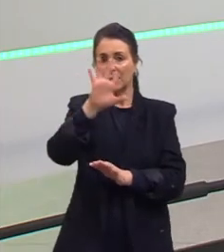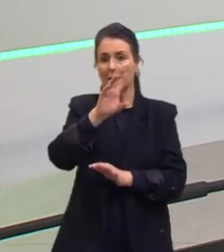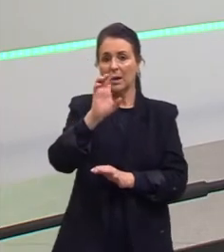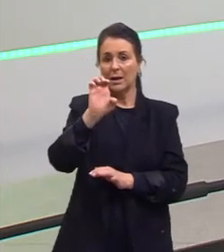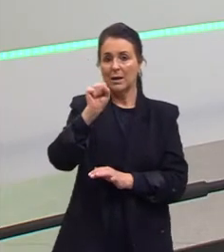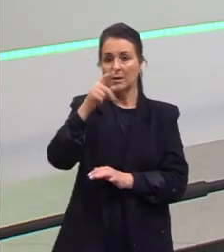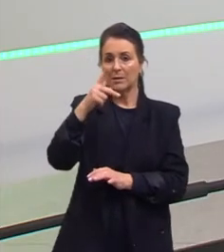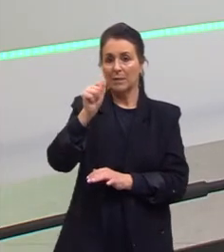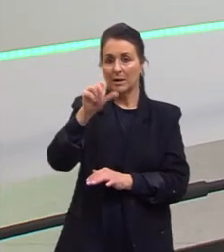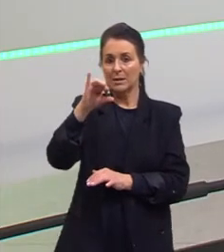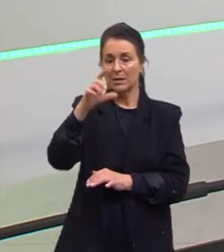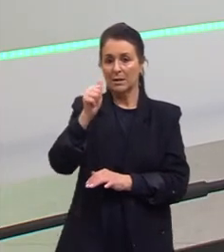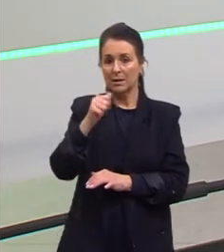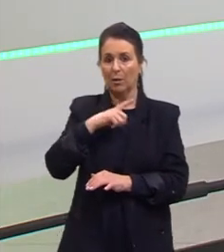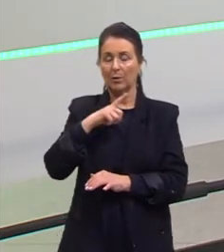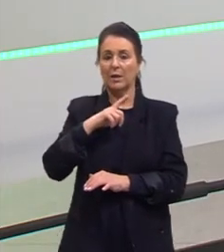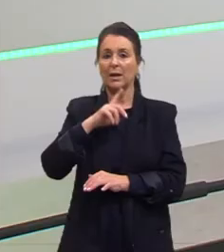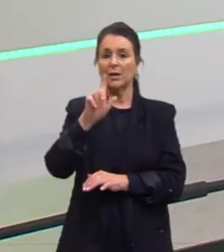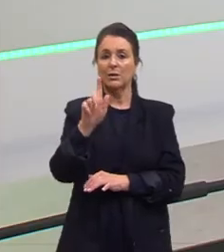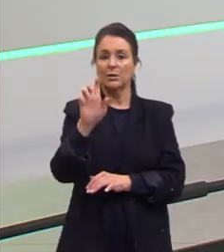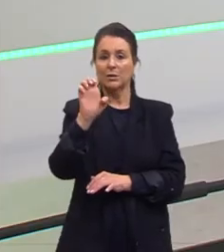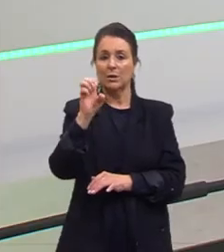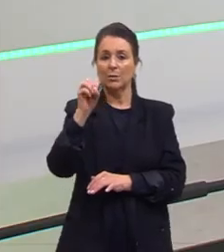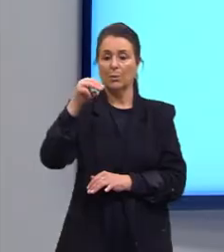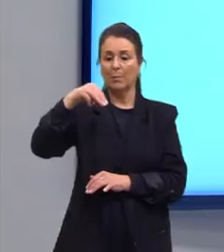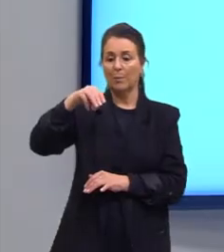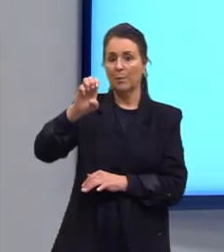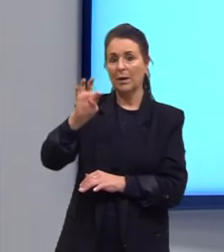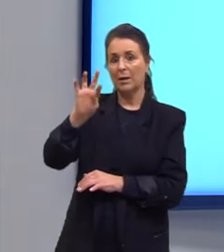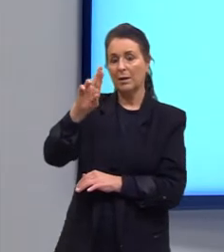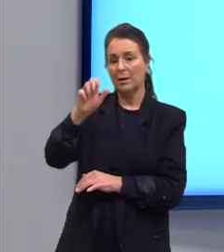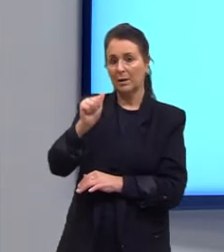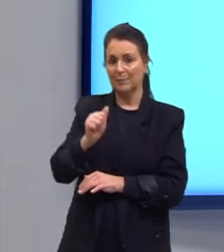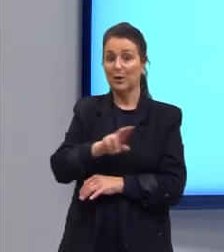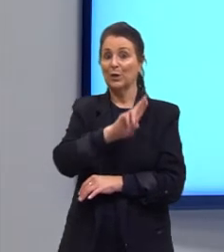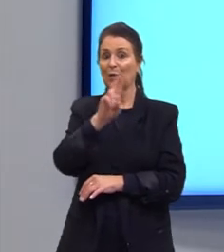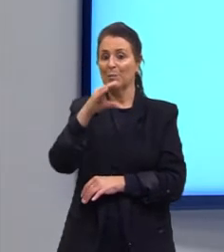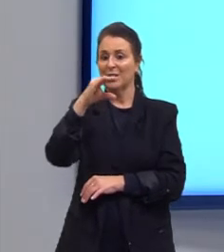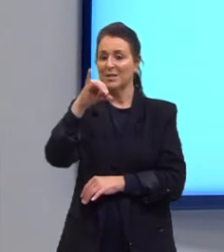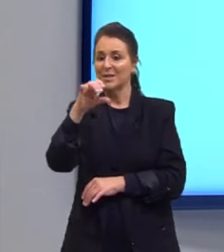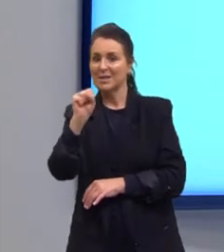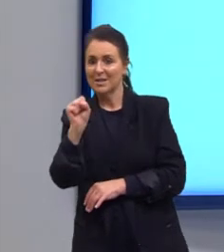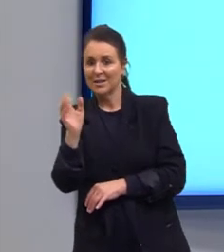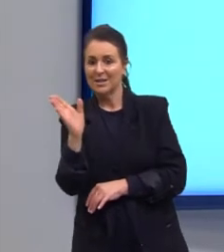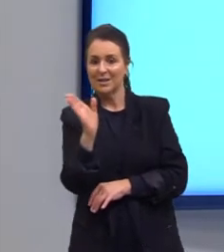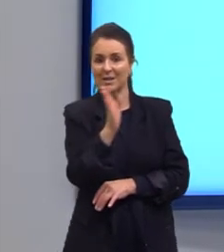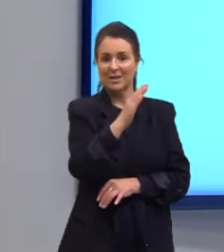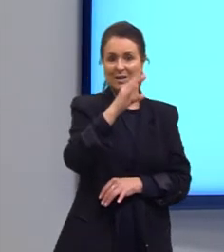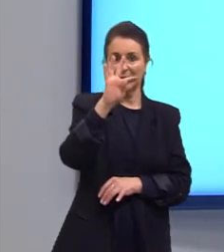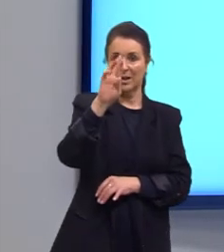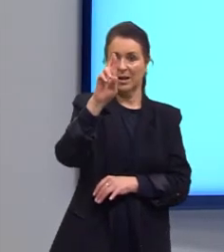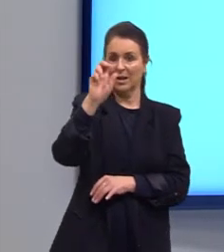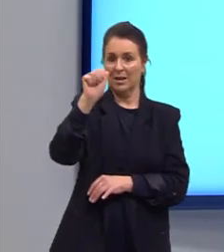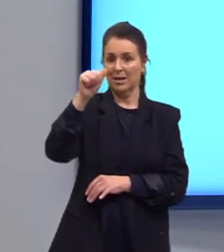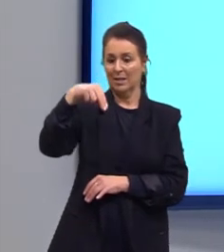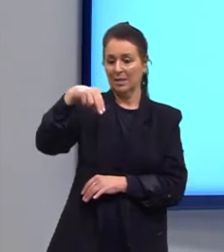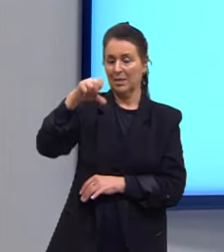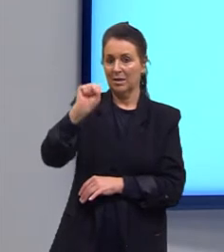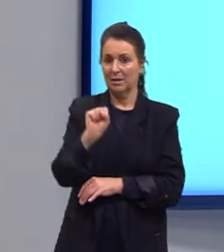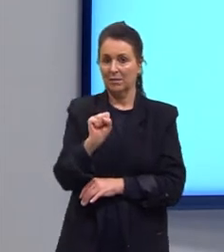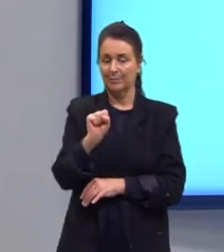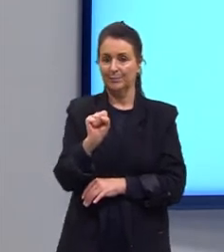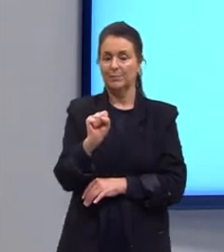A geométrica, ela ocorre, que é a cisitrans, conhecida como cisitrans. Eu preciso ter alguns casos